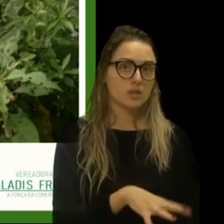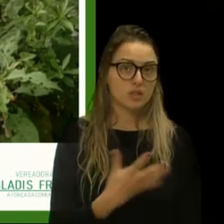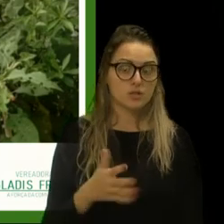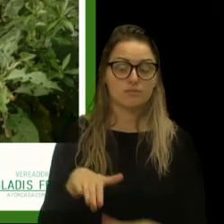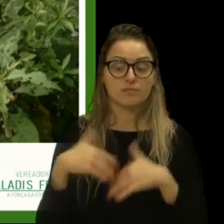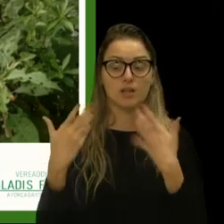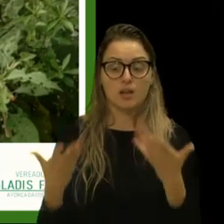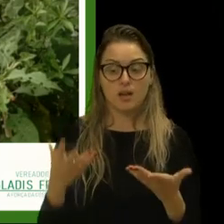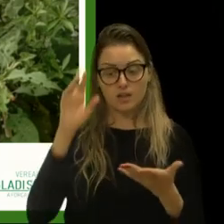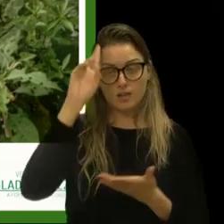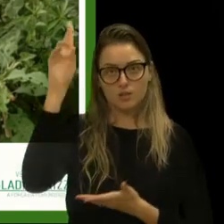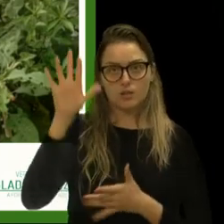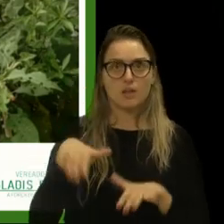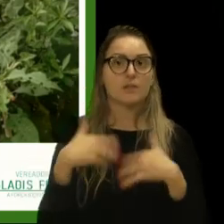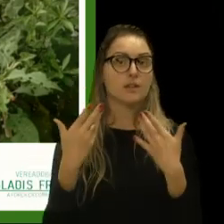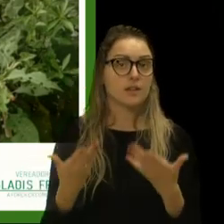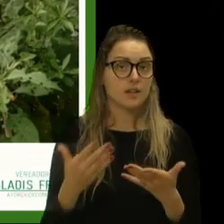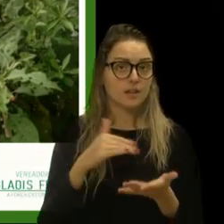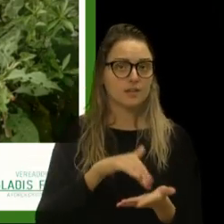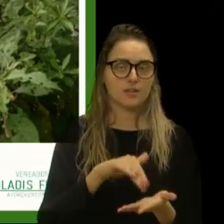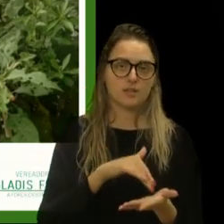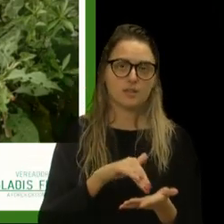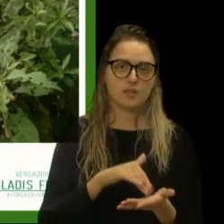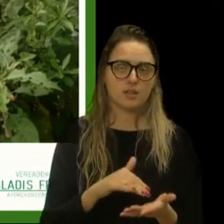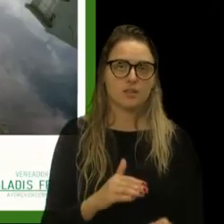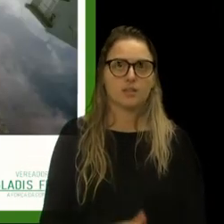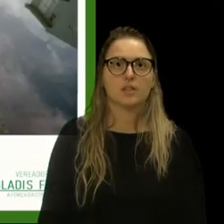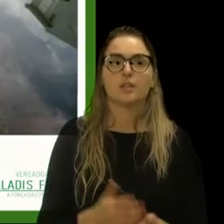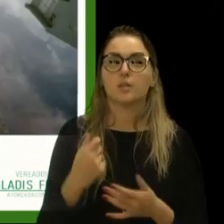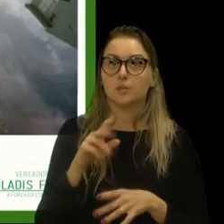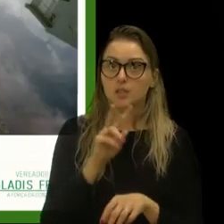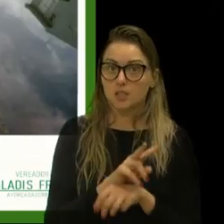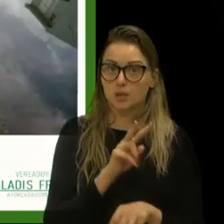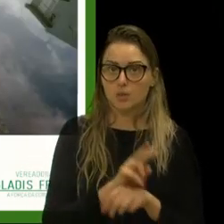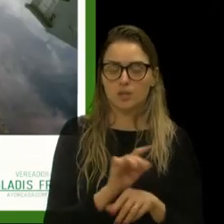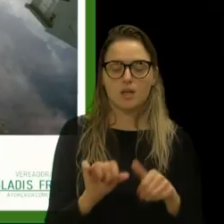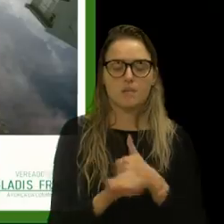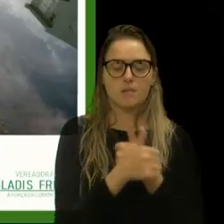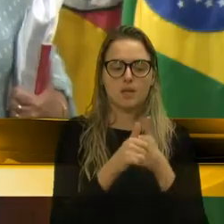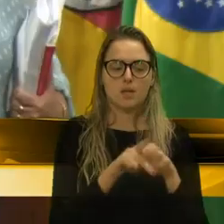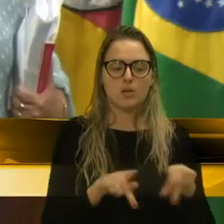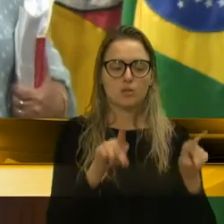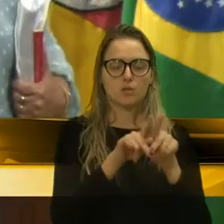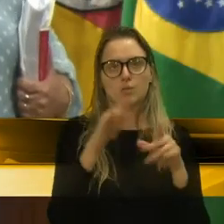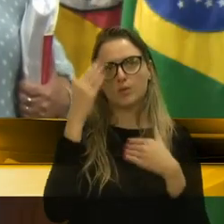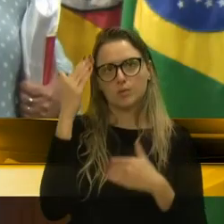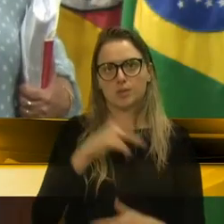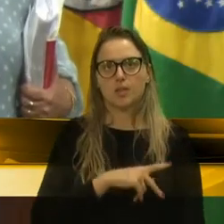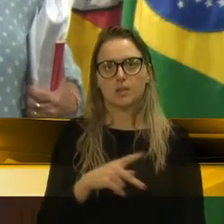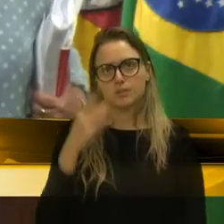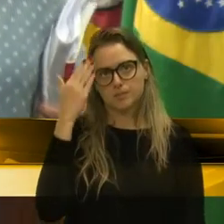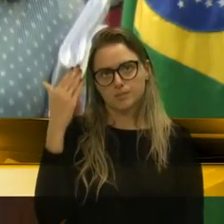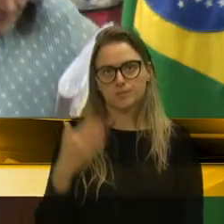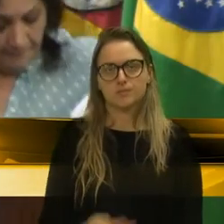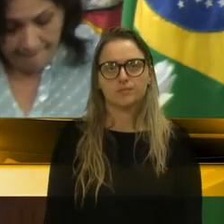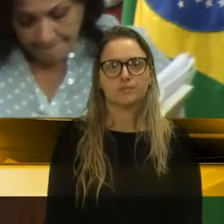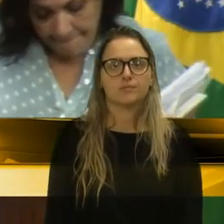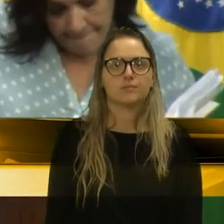cadê o prefeito, cadê os secretários? Vamos cuidar melhor da população. Era isso, senhor presidente. Muito obrigada.